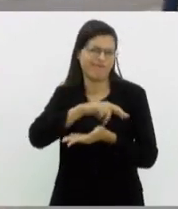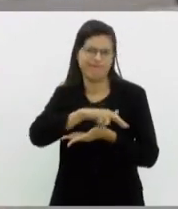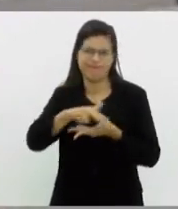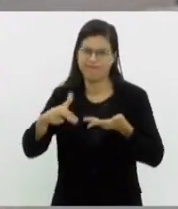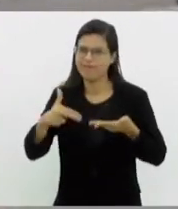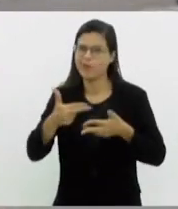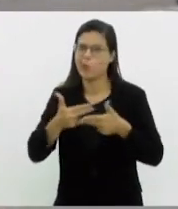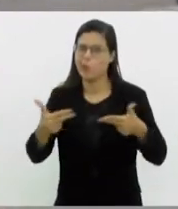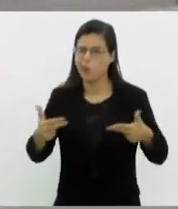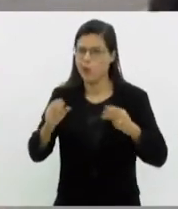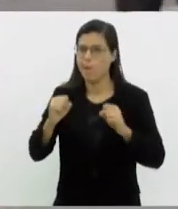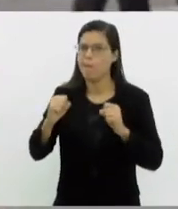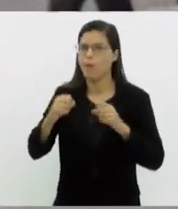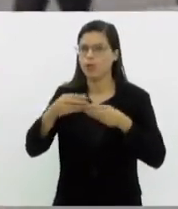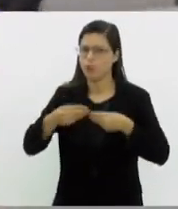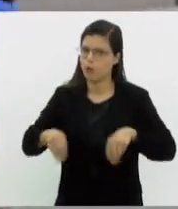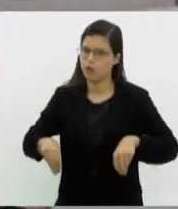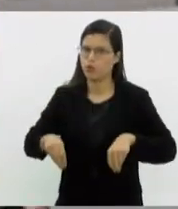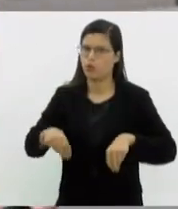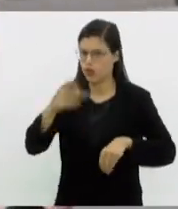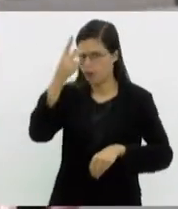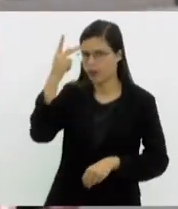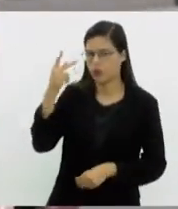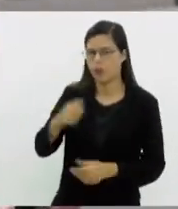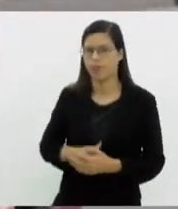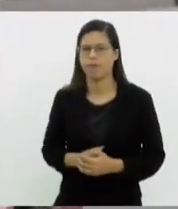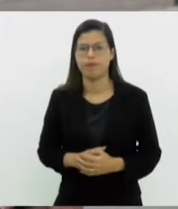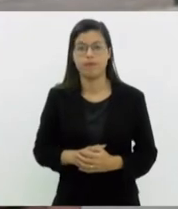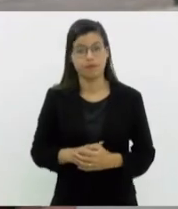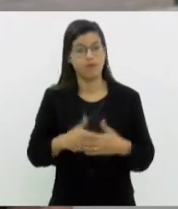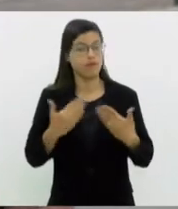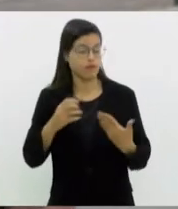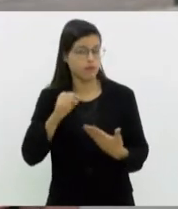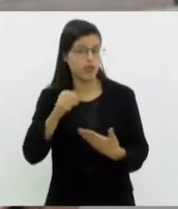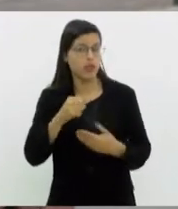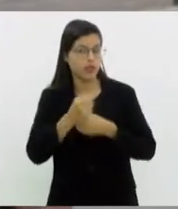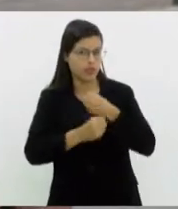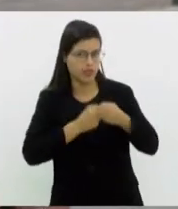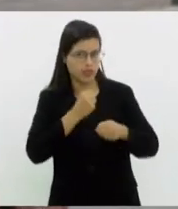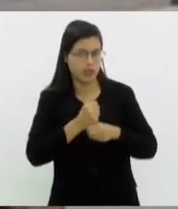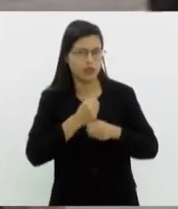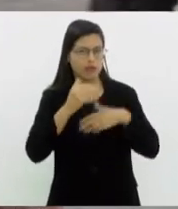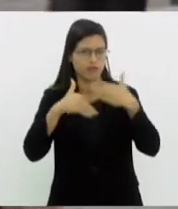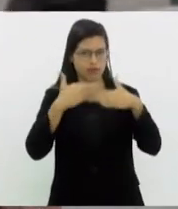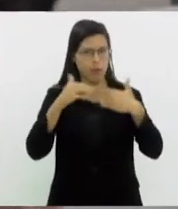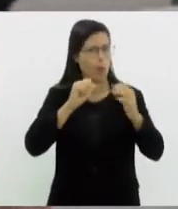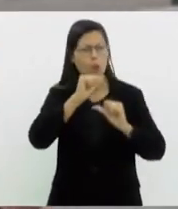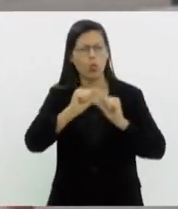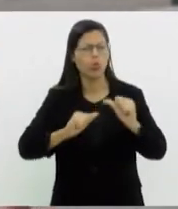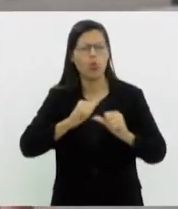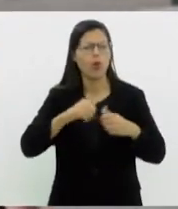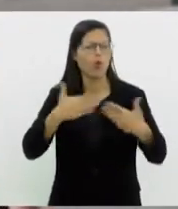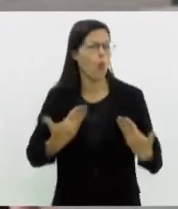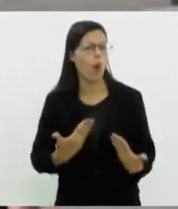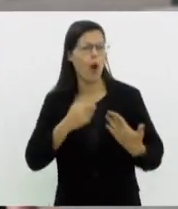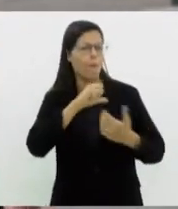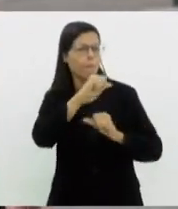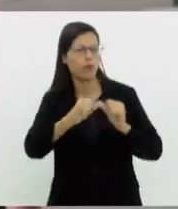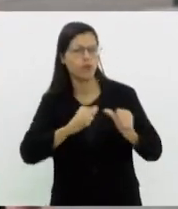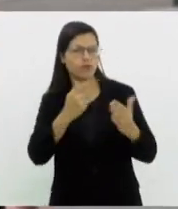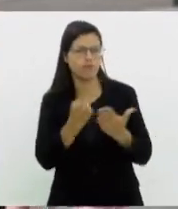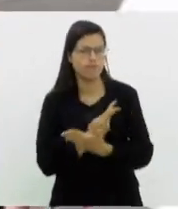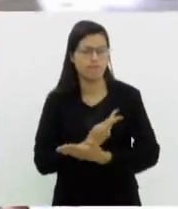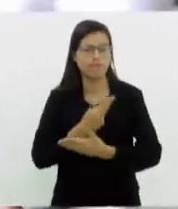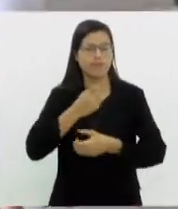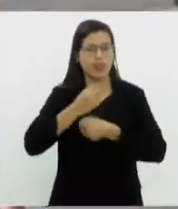prejudicar o contribuinte. Esse ano o processo passou por algumas alterações. Quais foram as mudanças que ocorreram esse ano